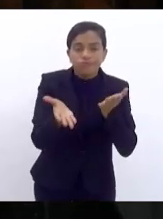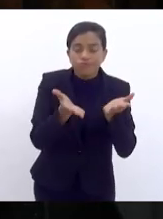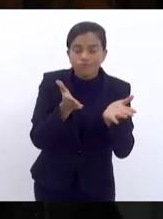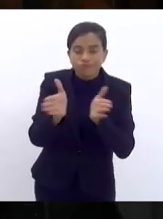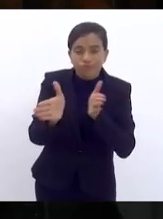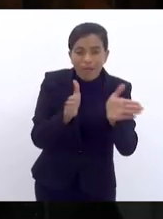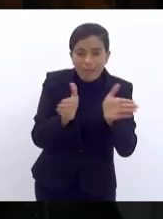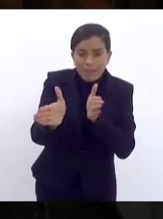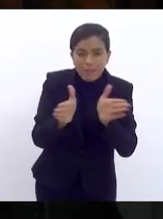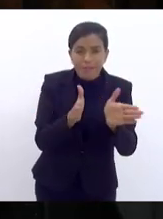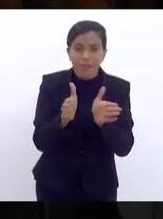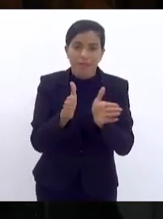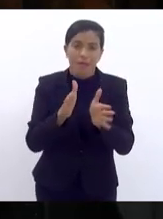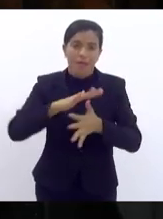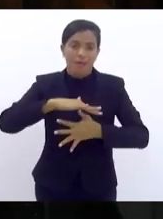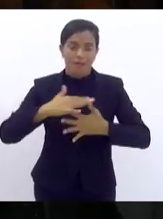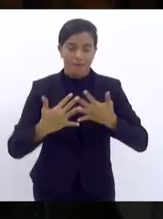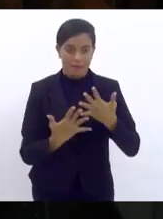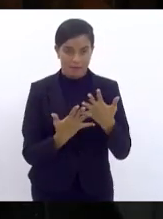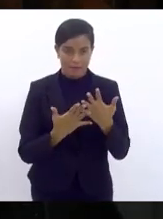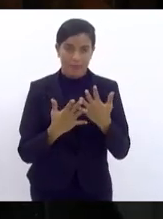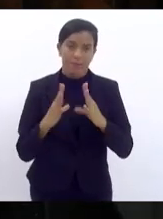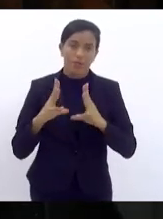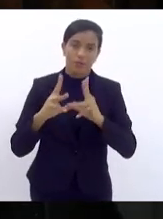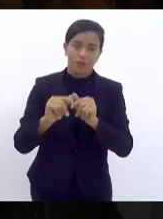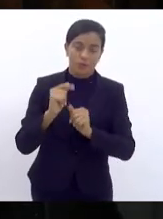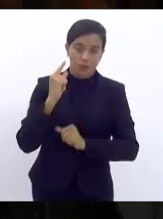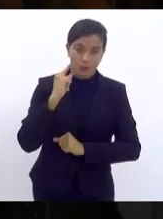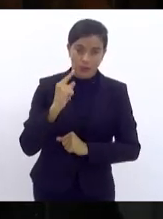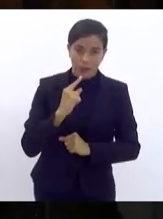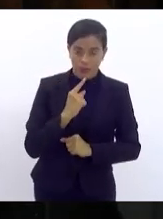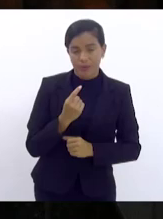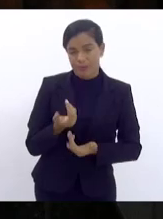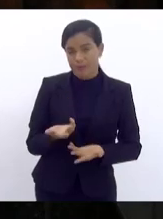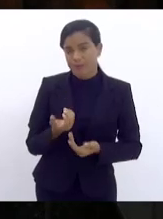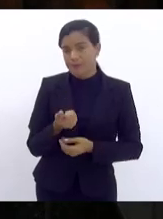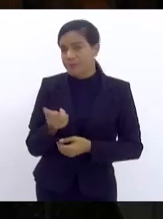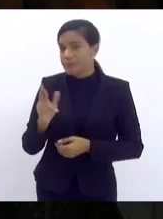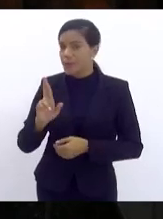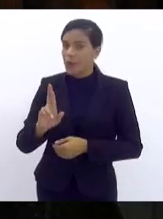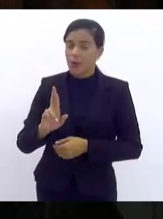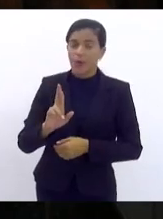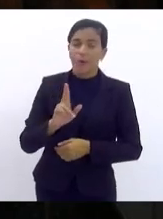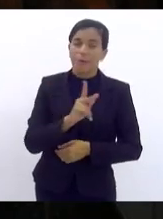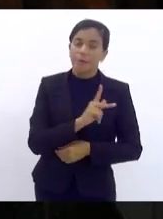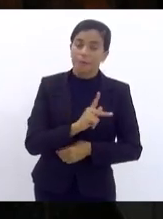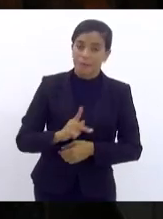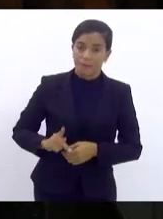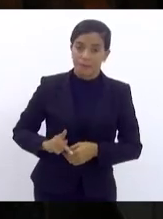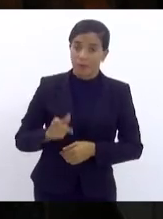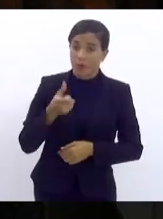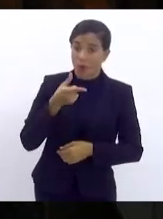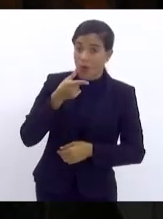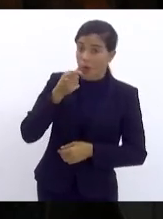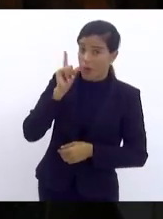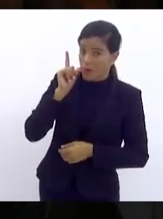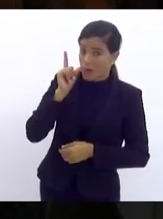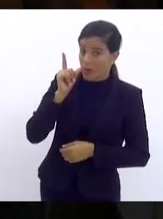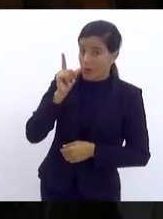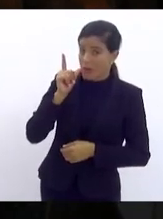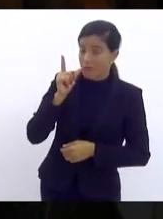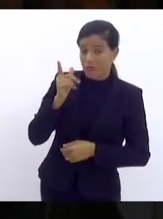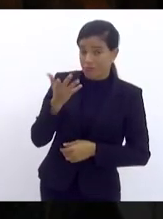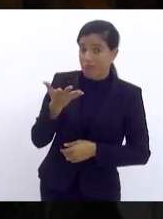deficientes auditivos. Senhor presidente, no dia de ontem, na